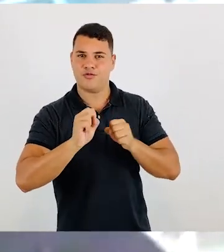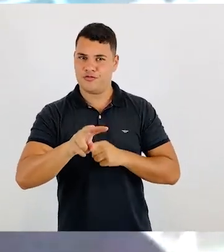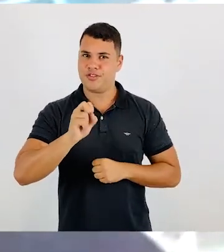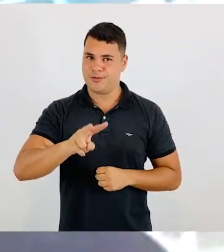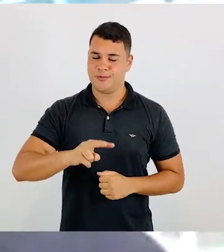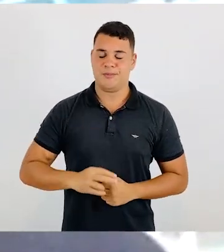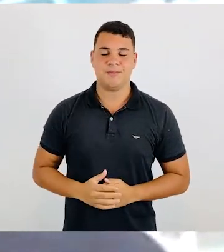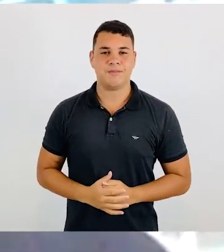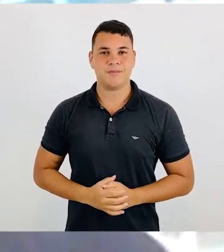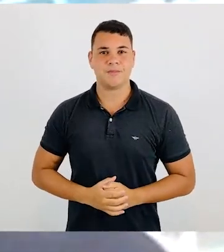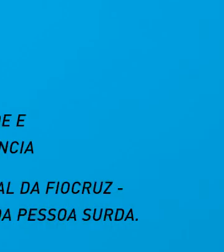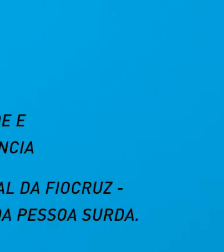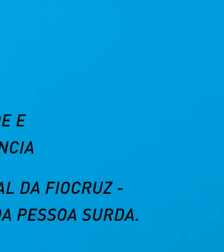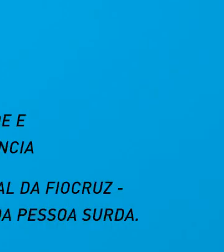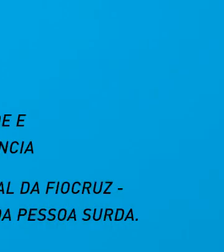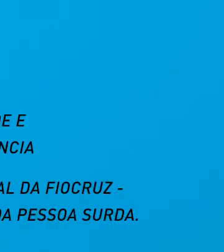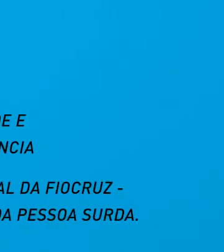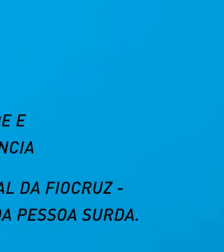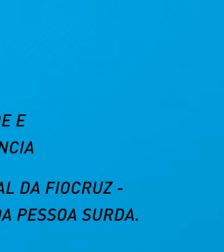tornem um vetor da doença também.